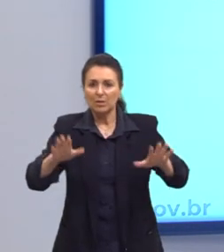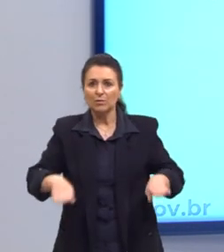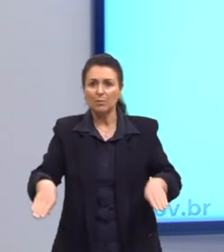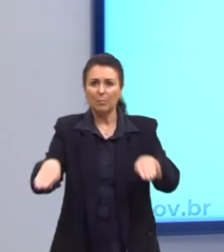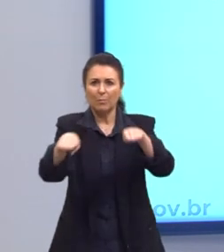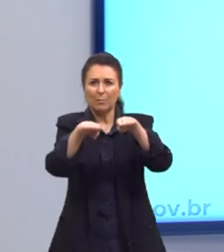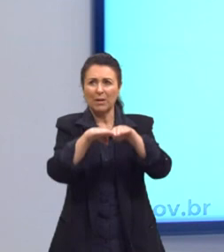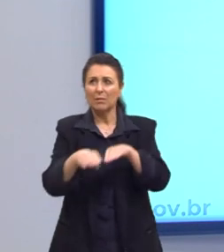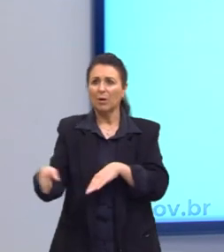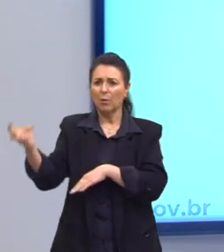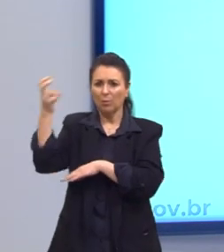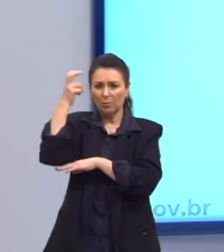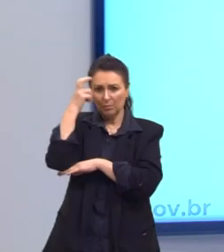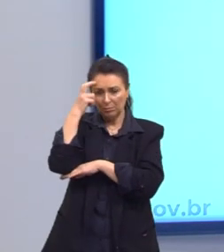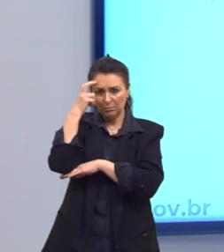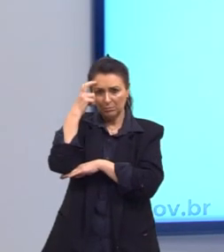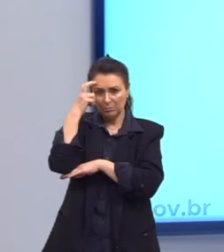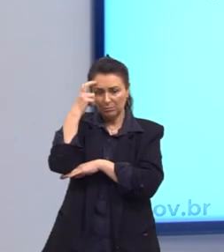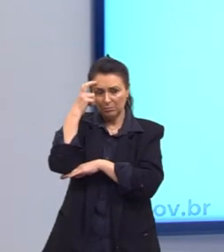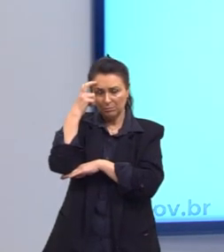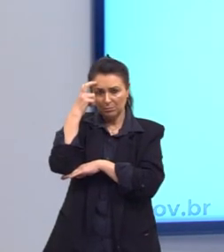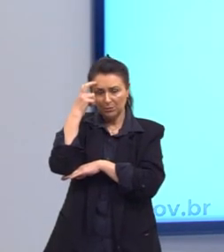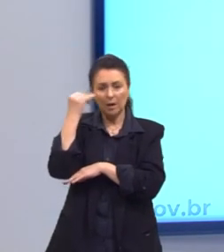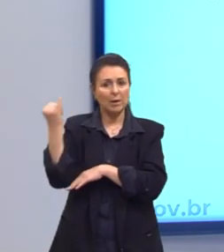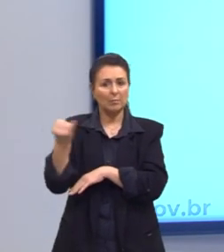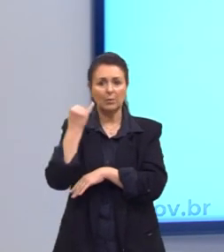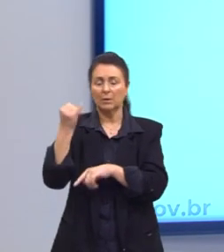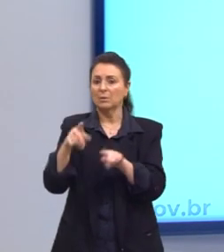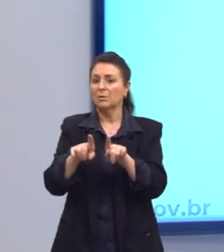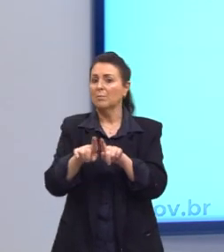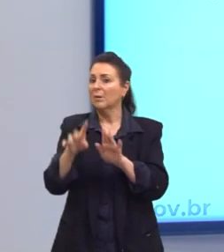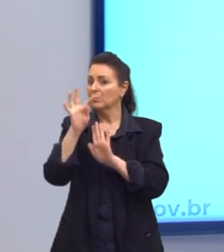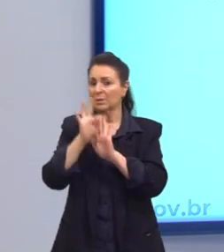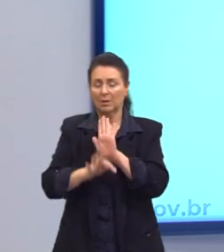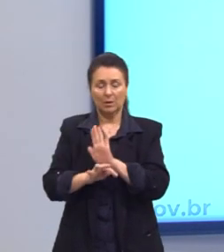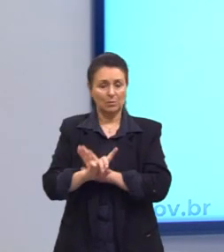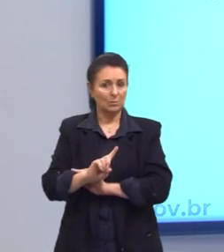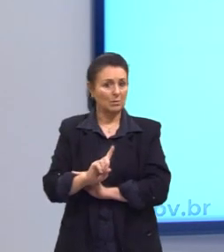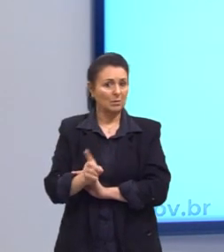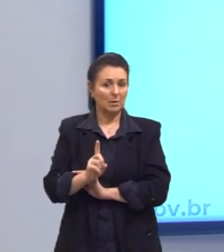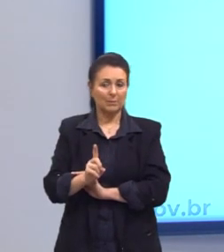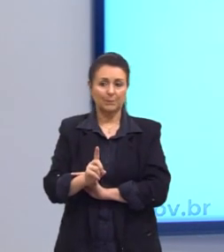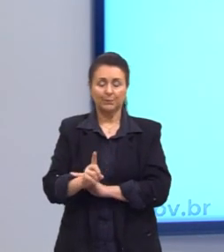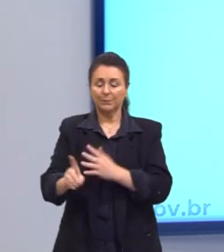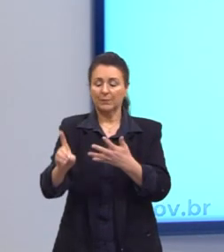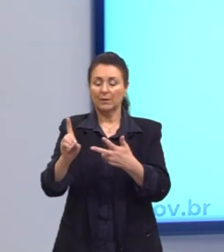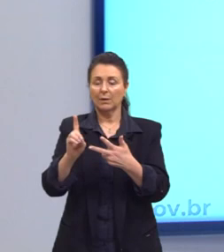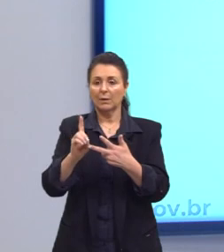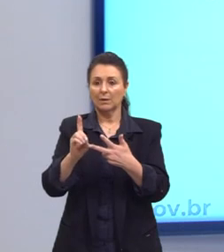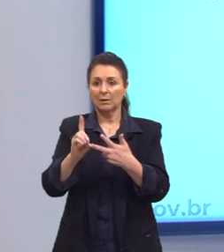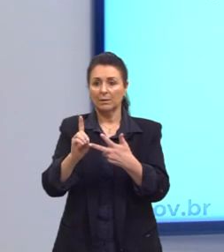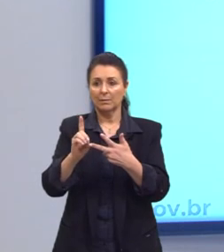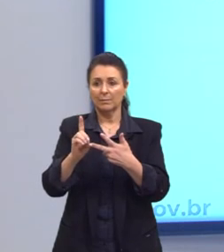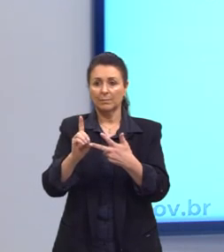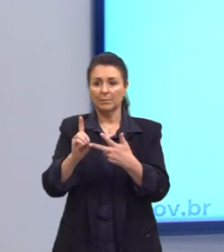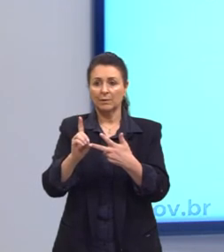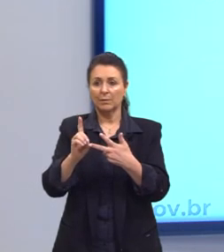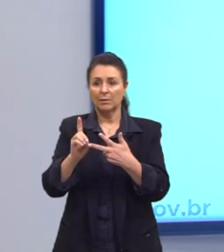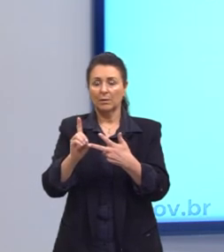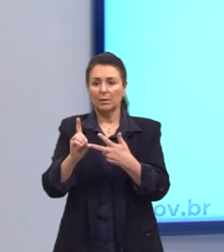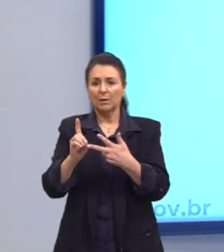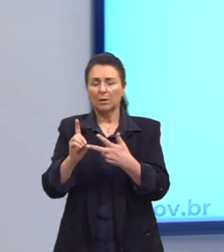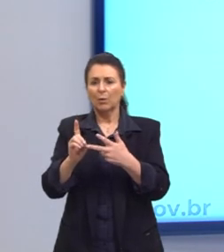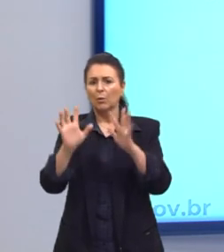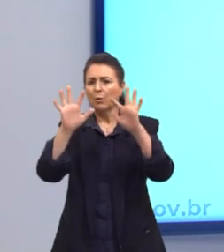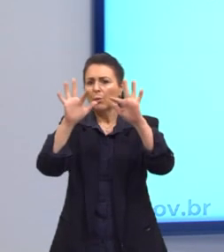culturais, segundo o texto, é importante, mas de acordo com o texto, não. A letra D, depois a gente volta, supressão